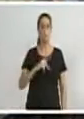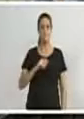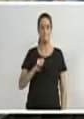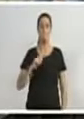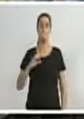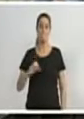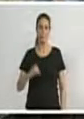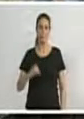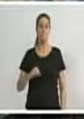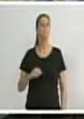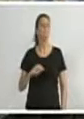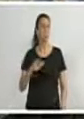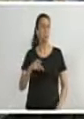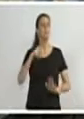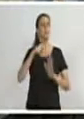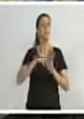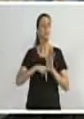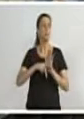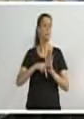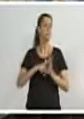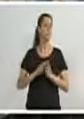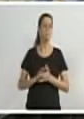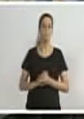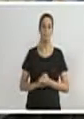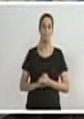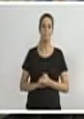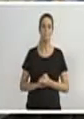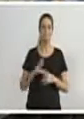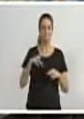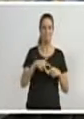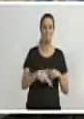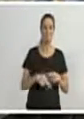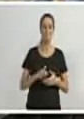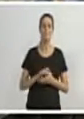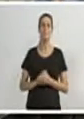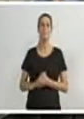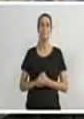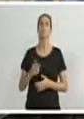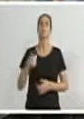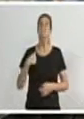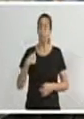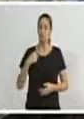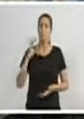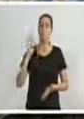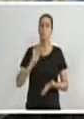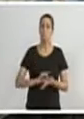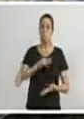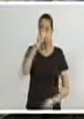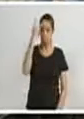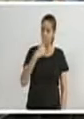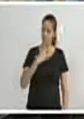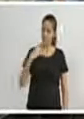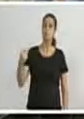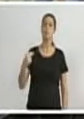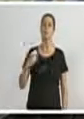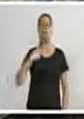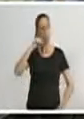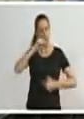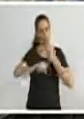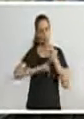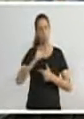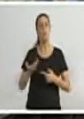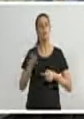compreende o projeto... Eu quero dizer a cada um de vocês, eu fui eleito para trabalhar. Trabalhar naquilo que a população realmente